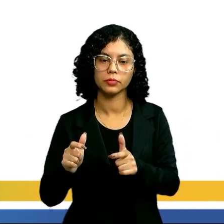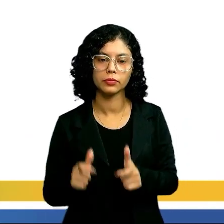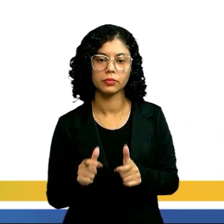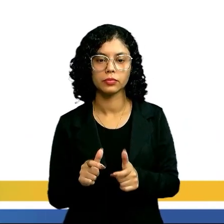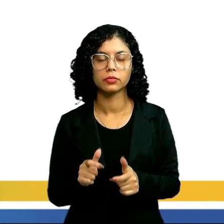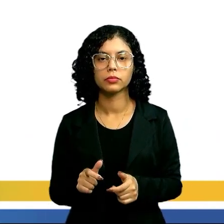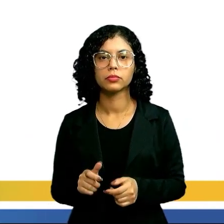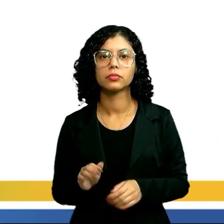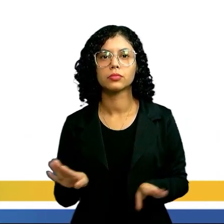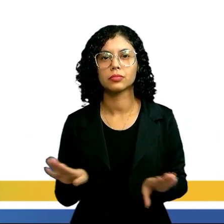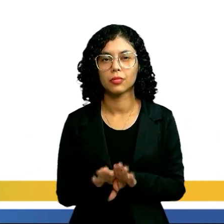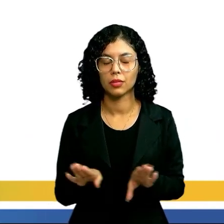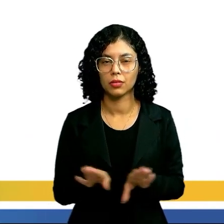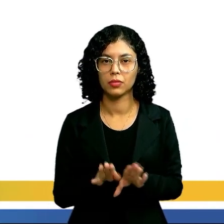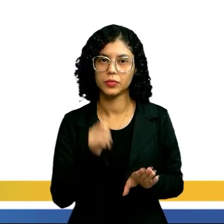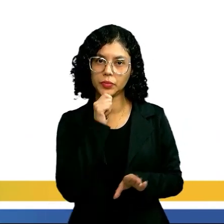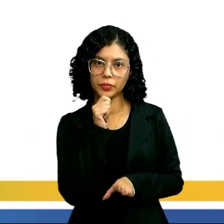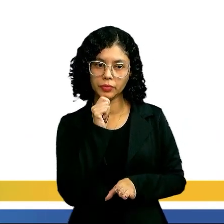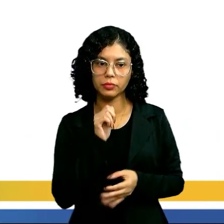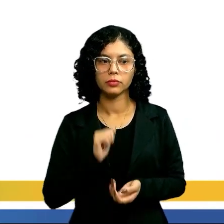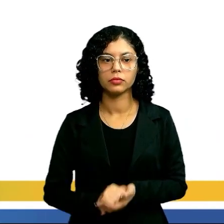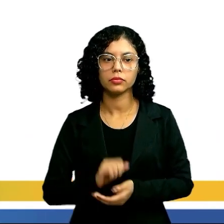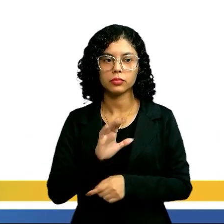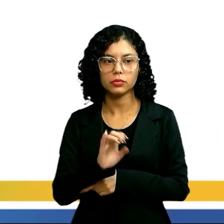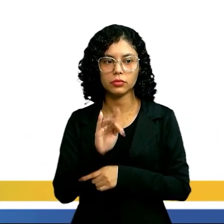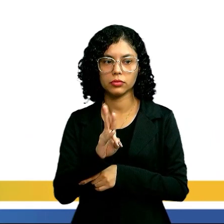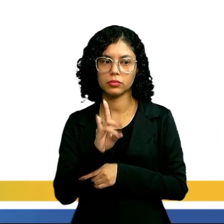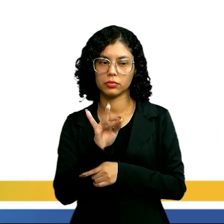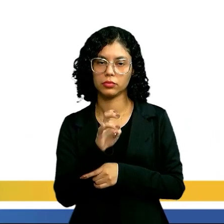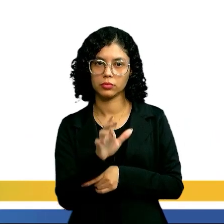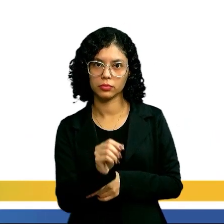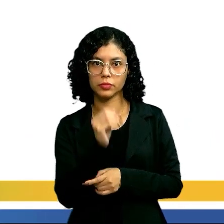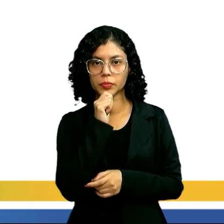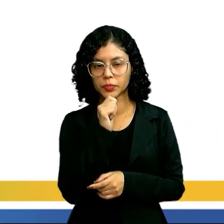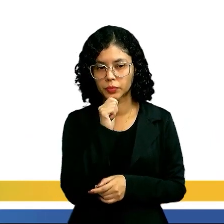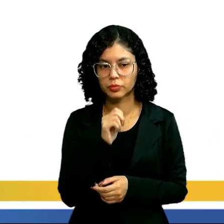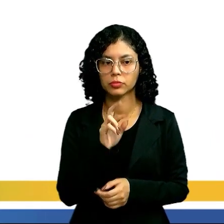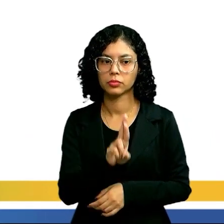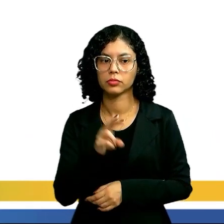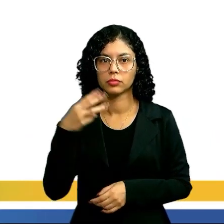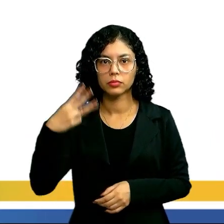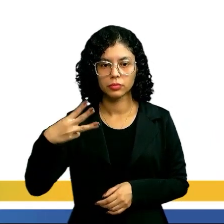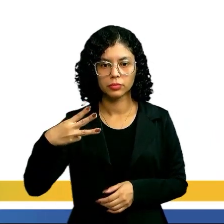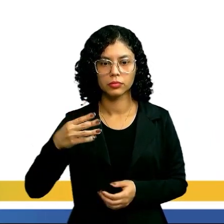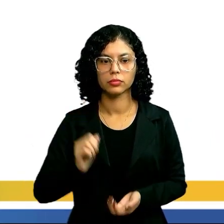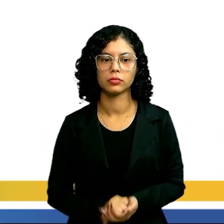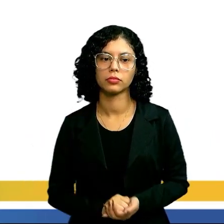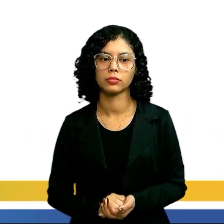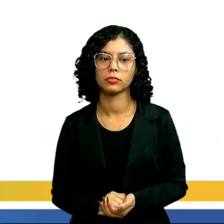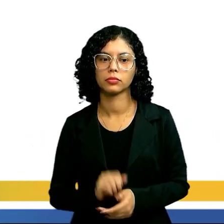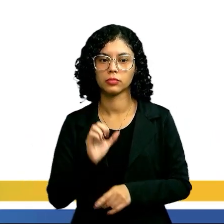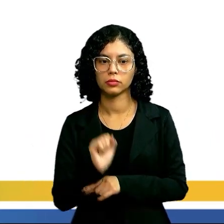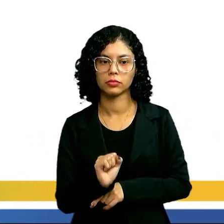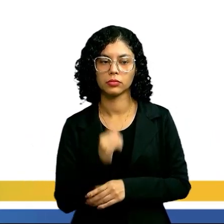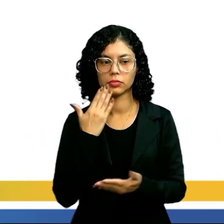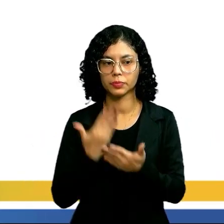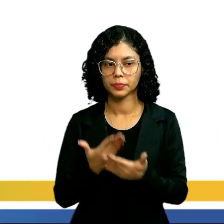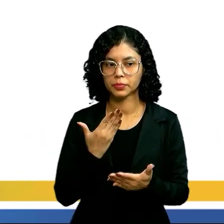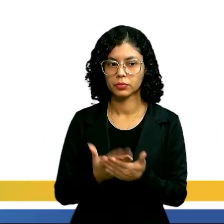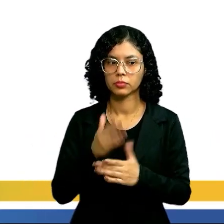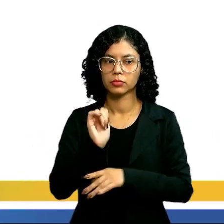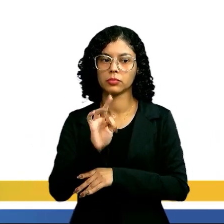lineares no espaço euclidiano, no R3. Subespaços são